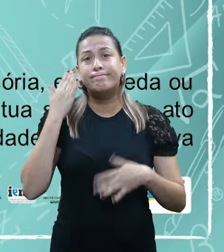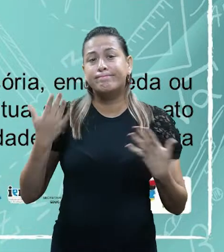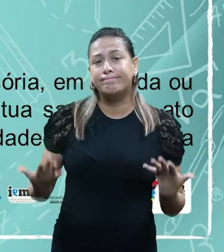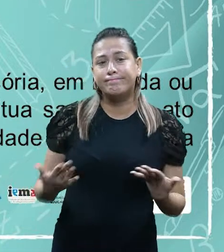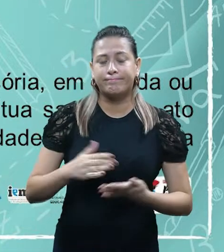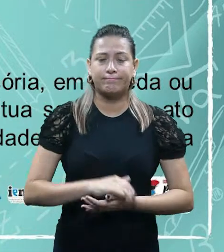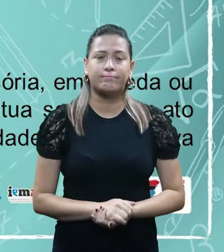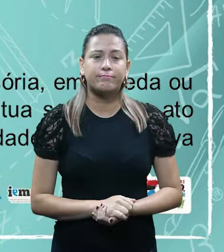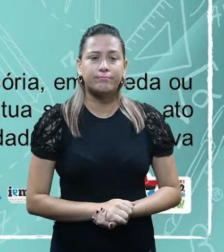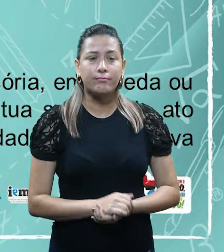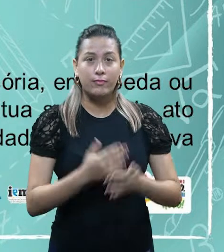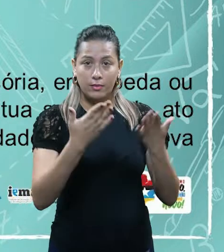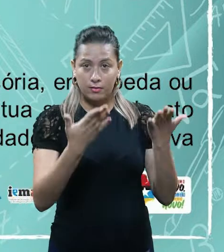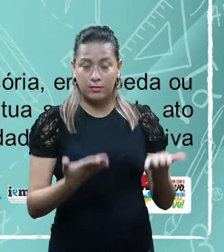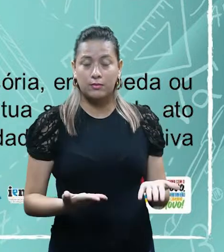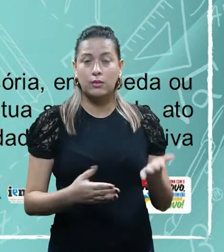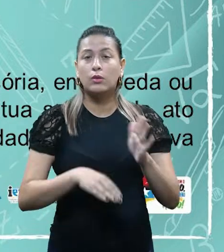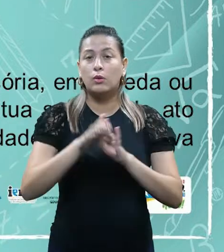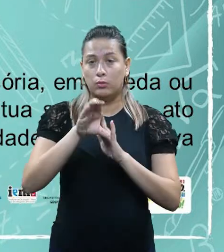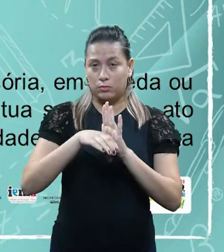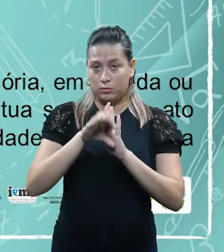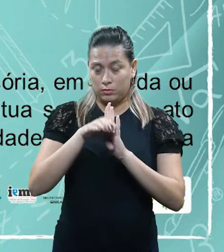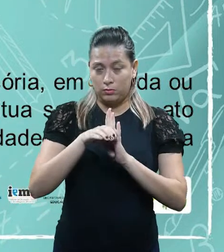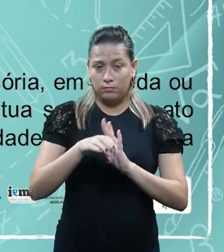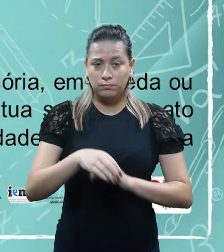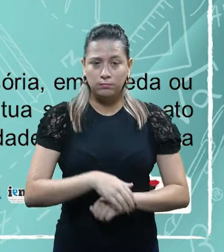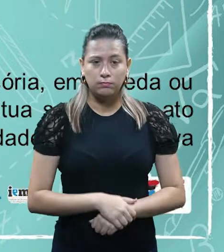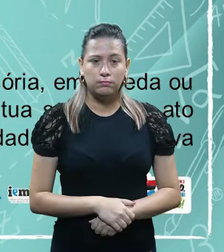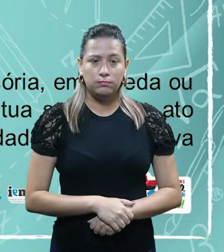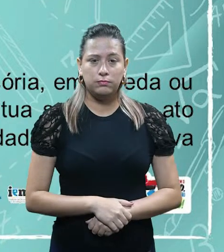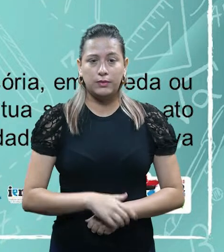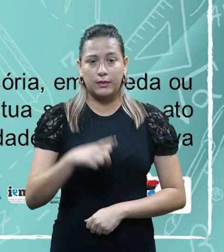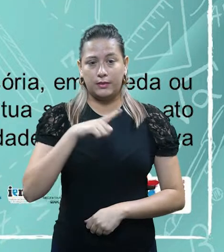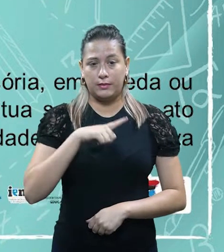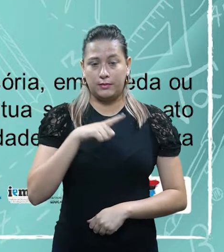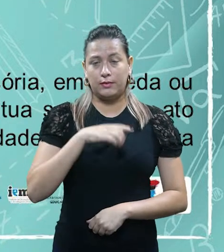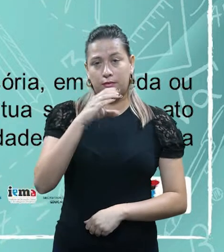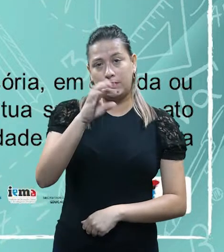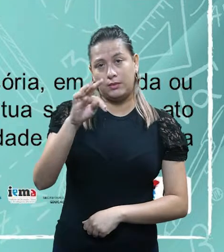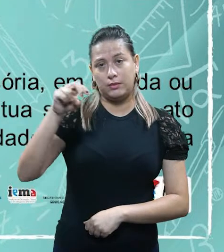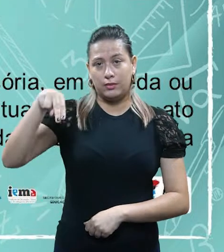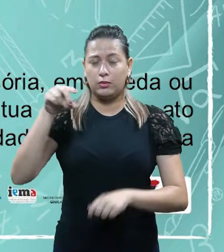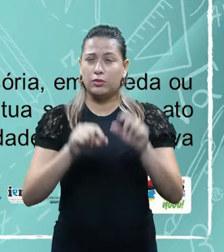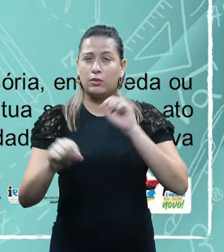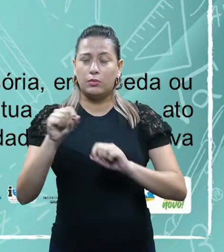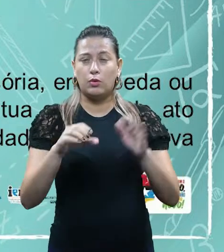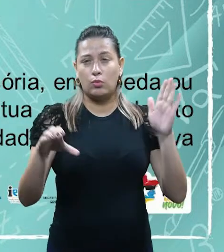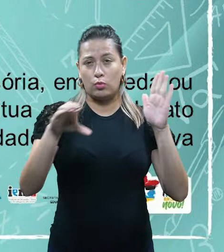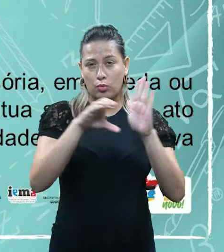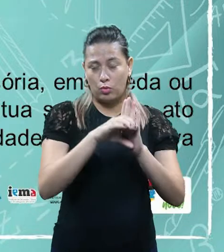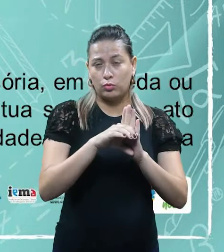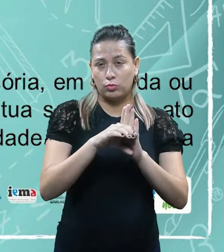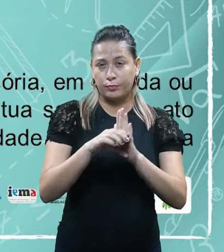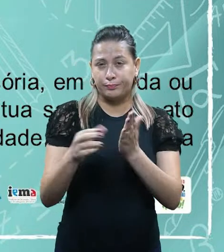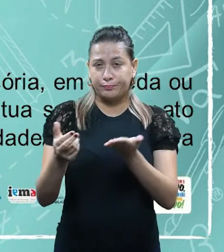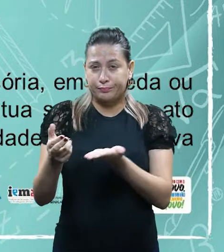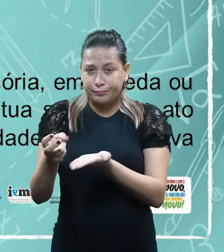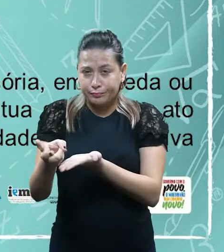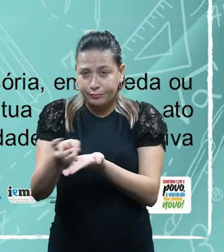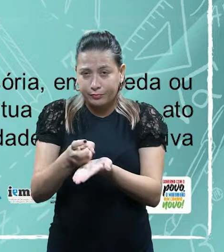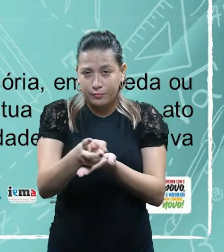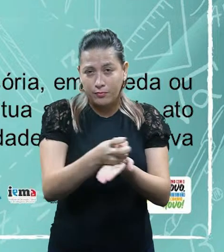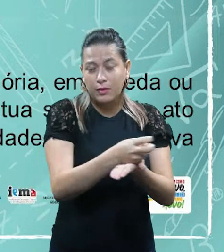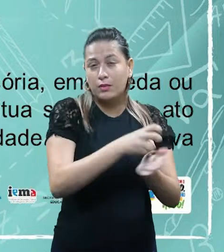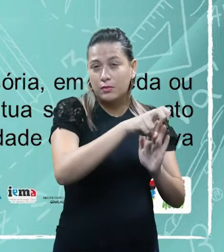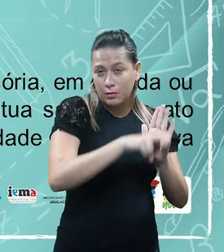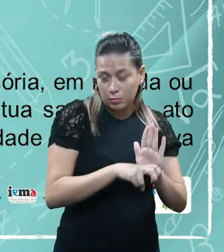o conceito de tributo que está no CTN, no nosso Código Tributário Nacional. Então, no artigo 3º do